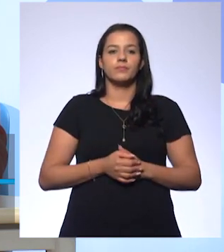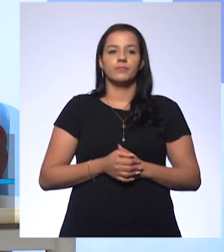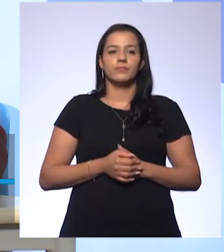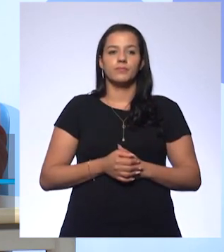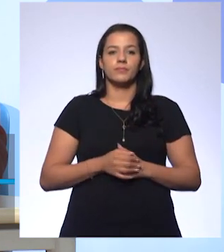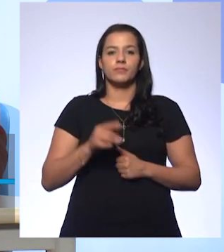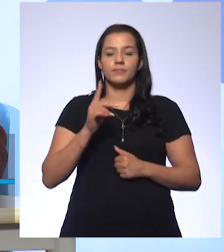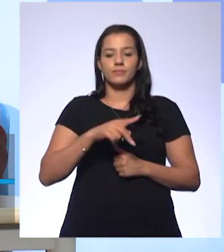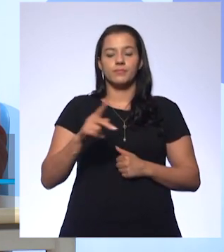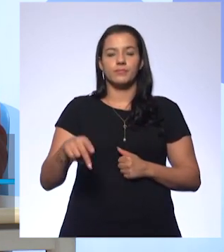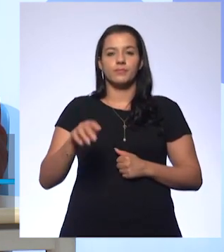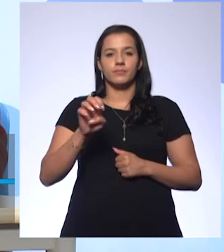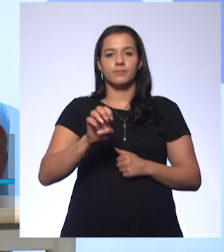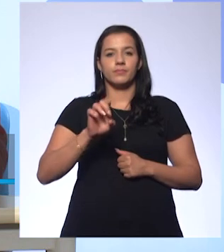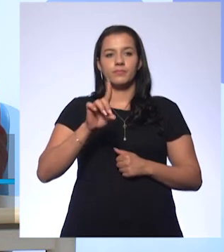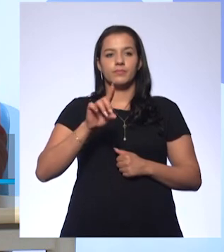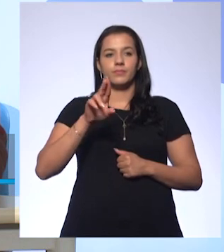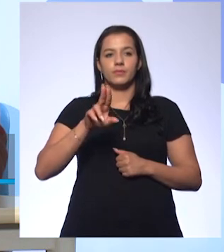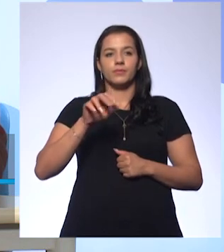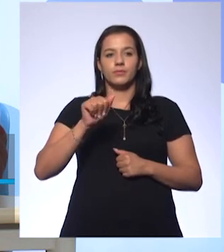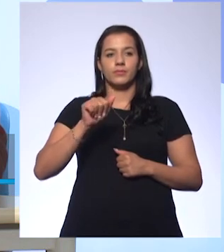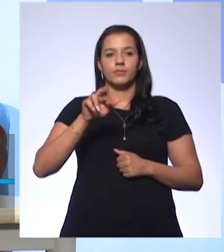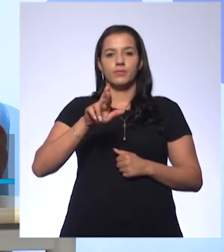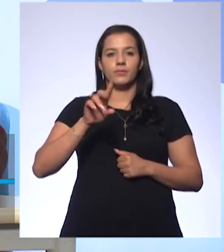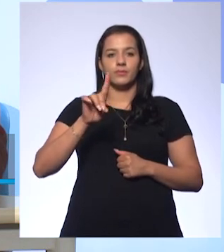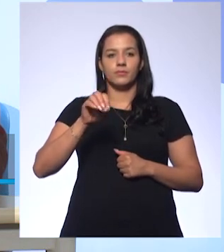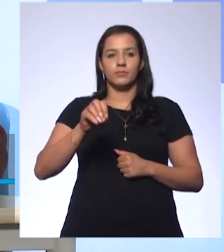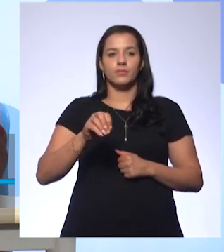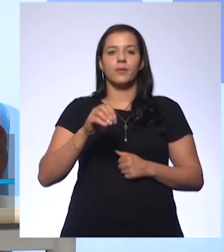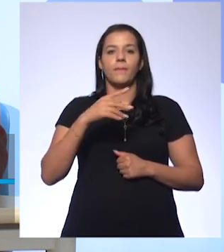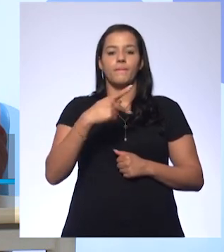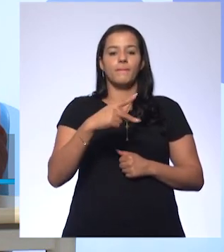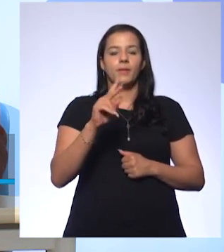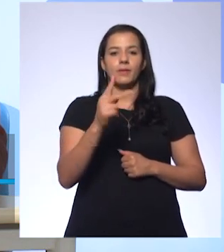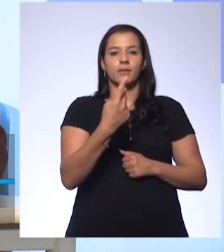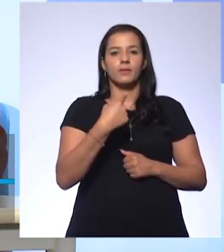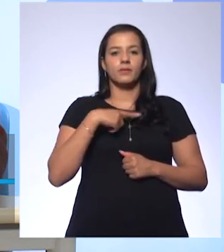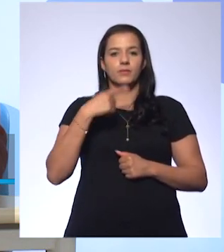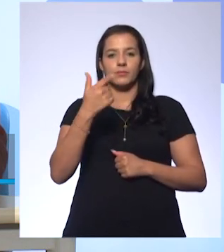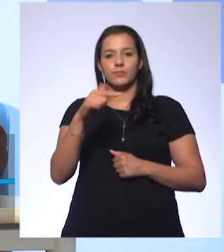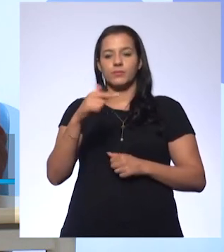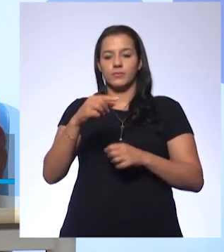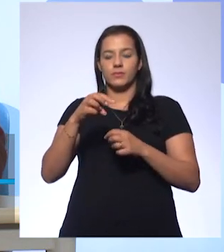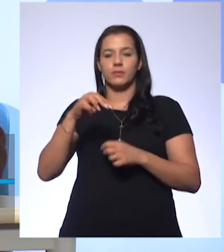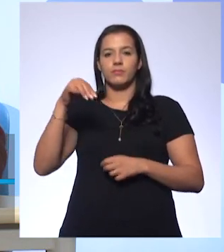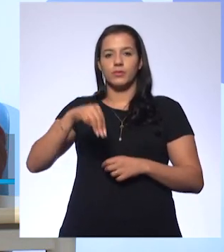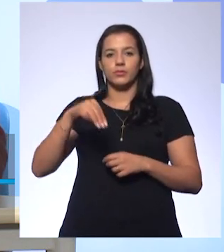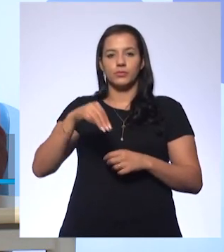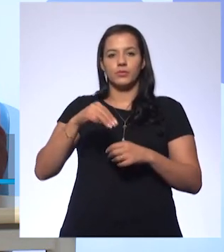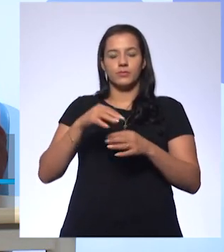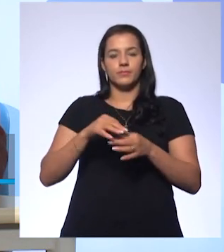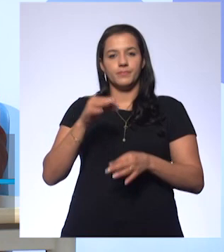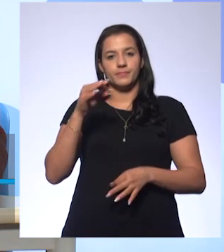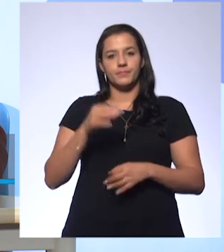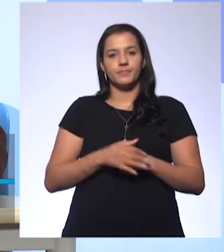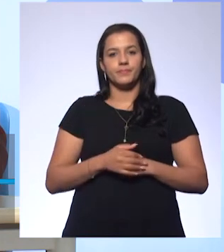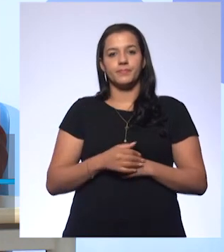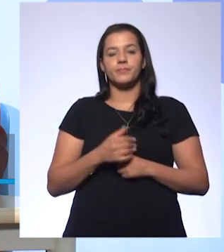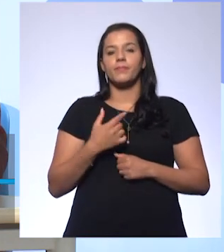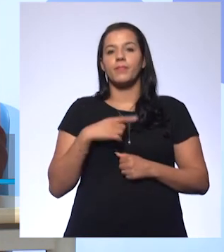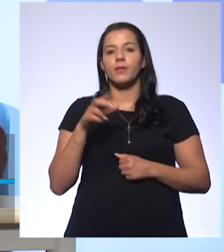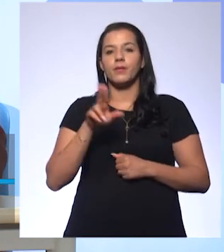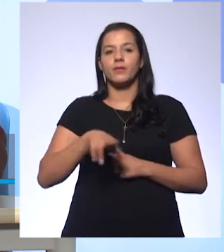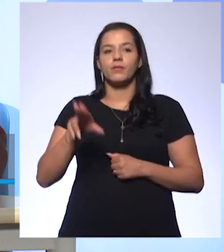Professor Eduardo, pH não tem unidade de medida. Professor Luiz Alberto, nos laboratórios das indústrias se